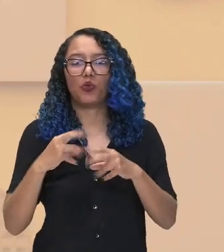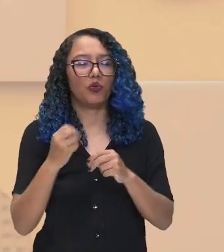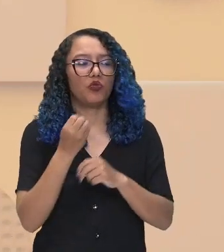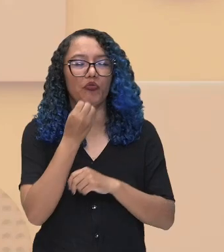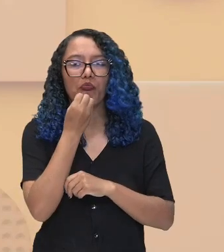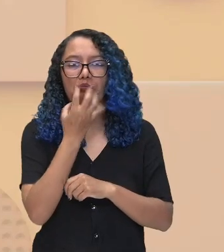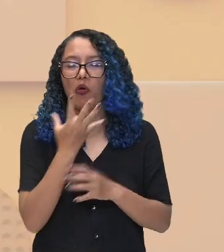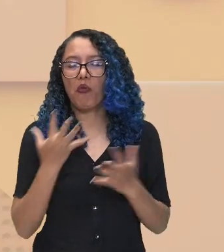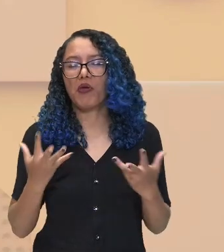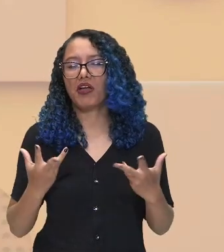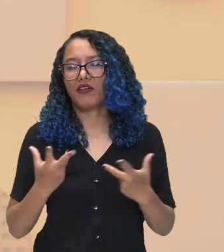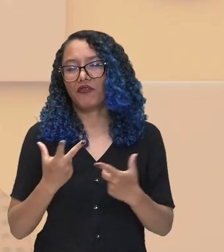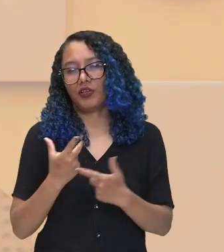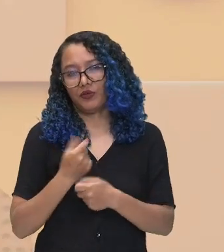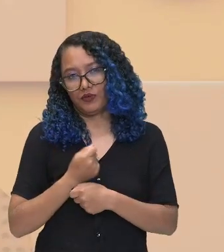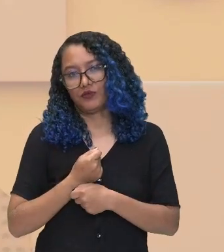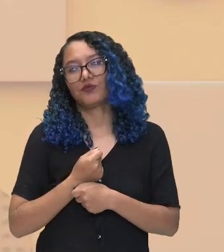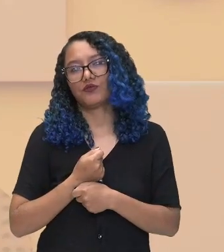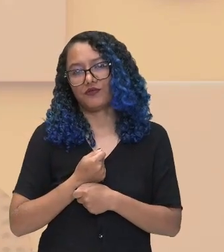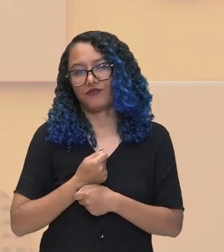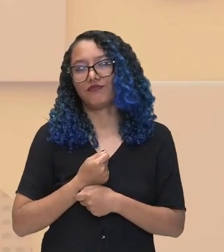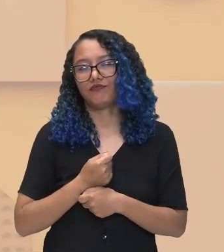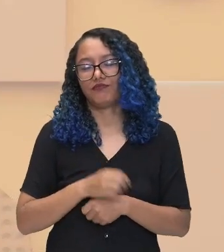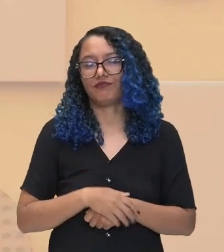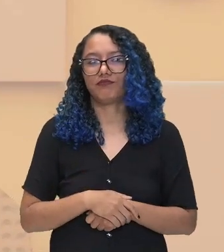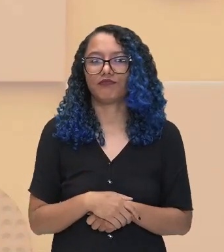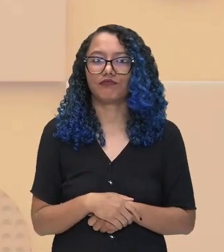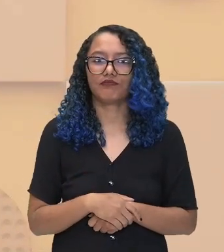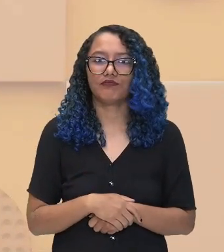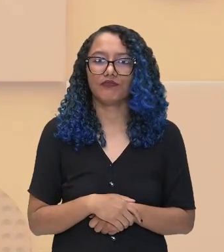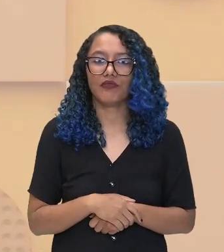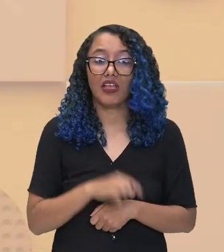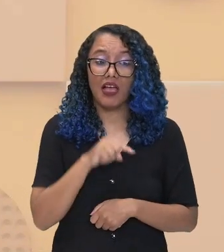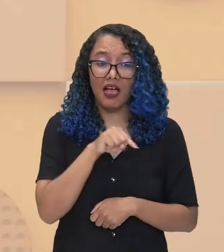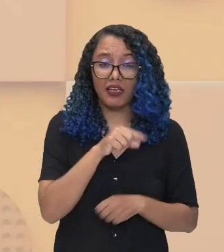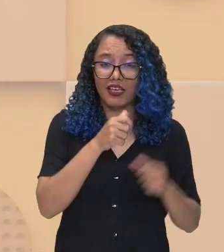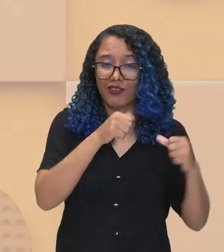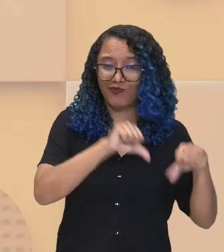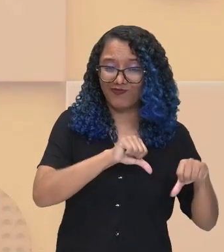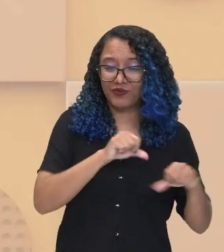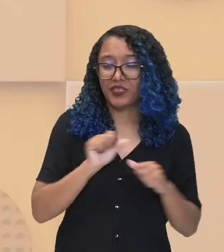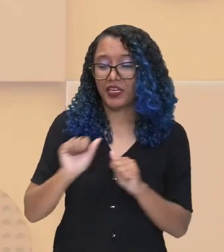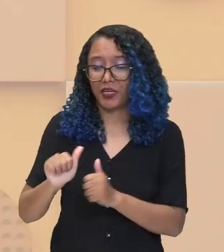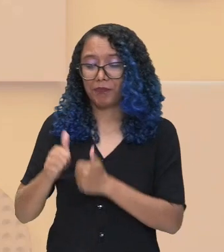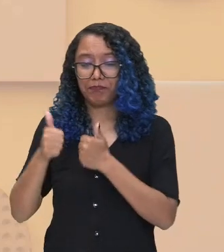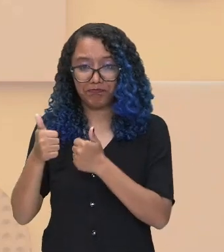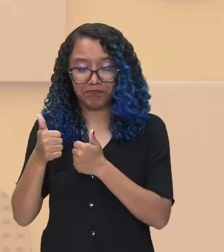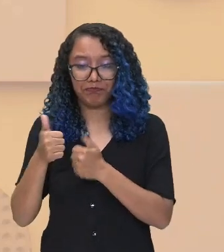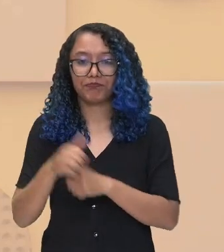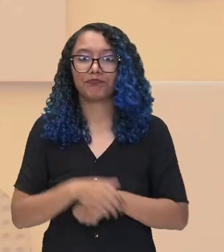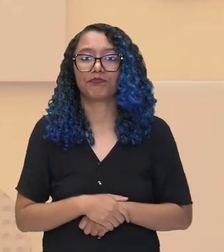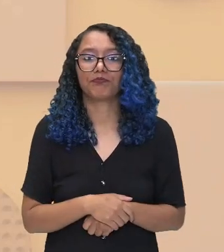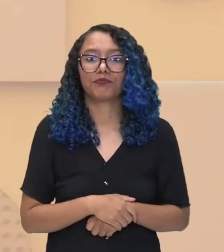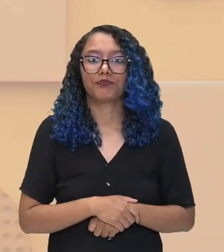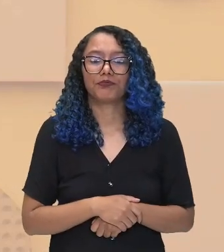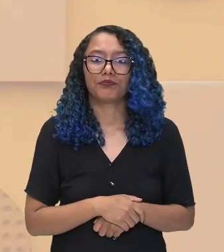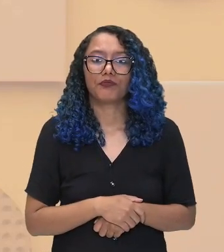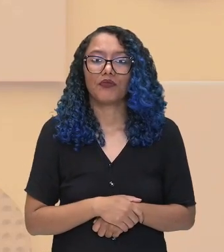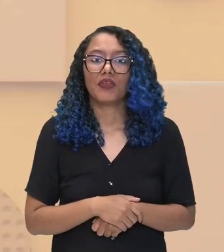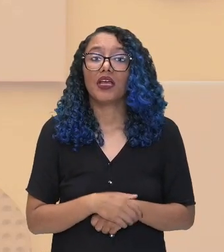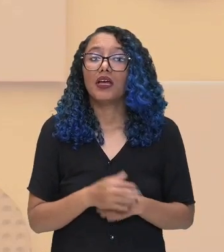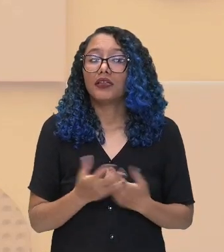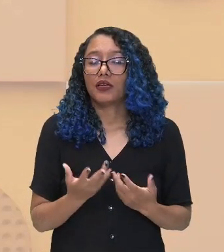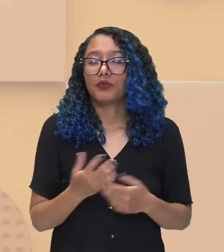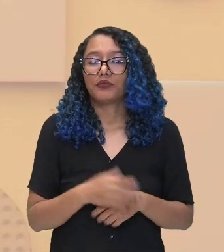agradar a coroa portuguesa. Então, essa questão que vamos observar aí de vassalagem do governo português